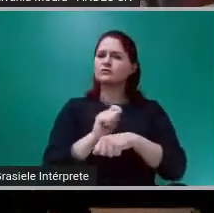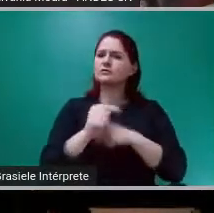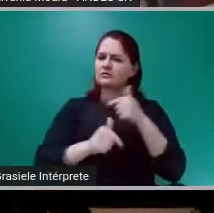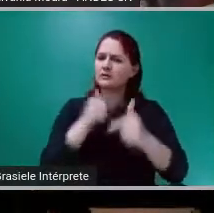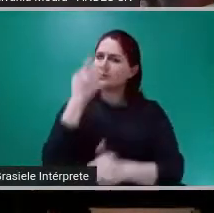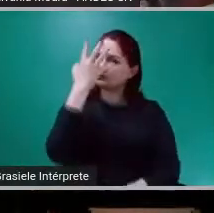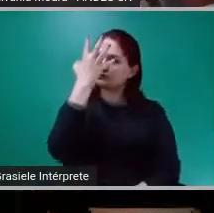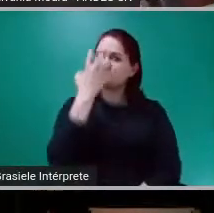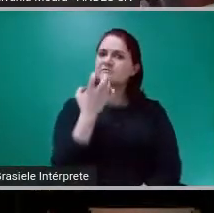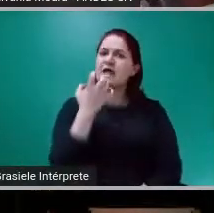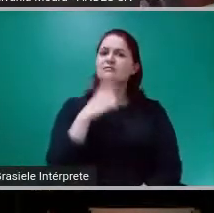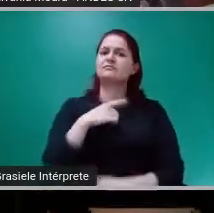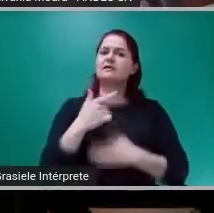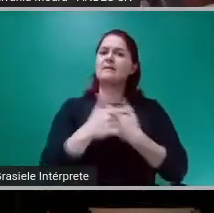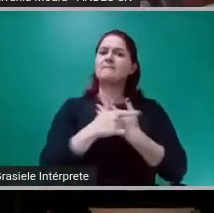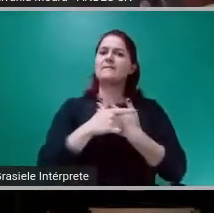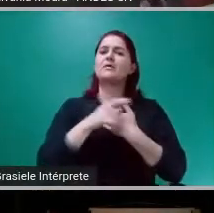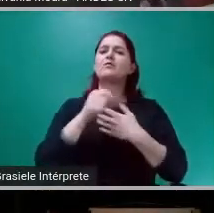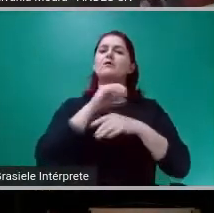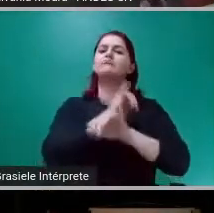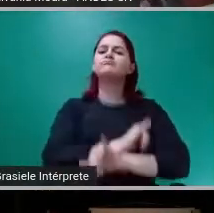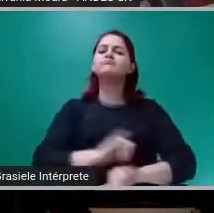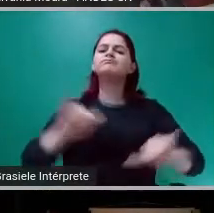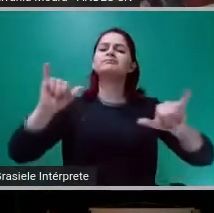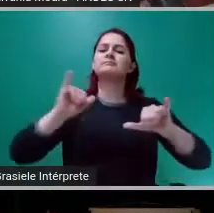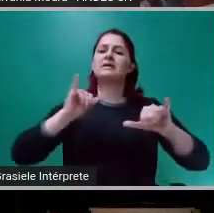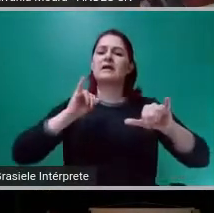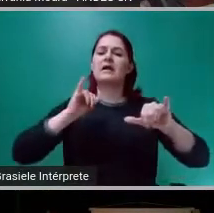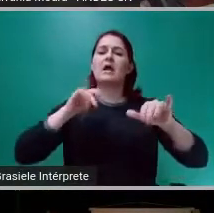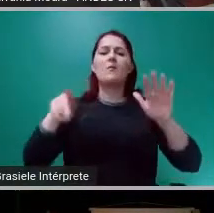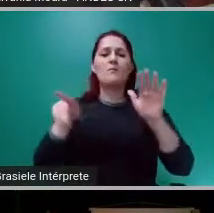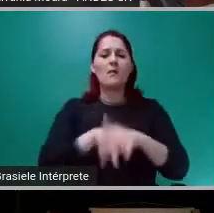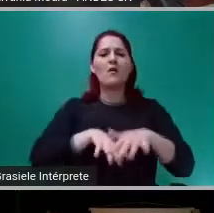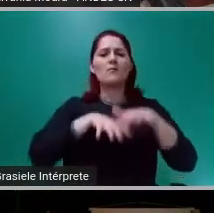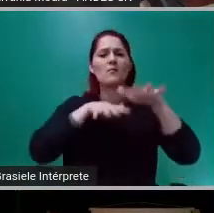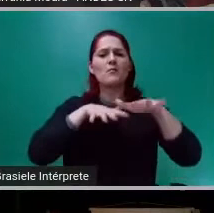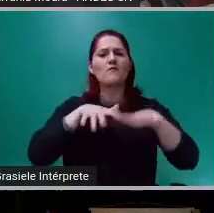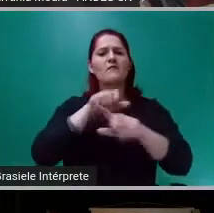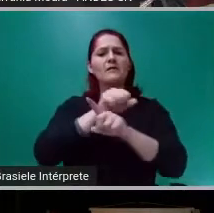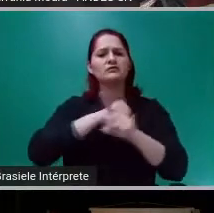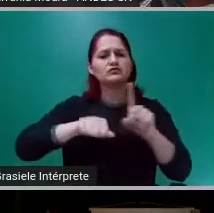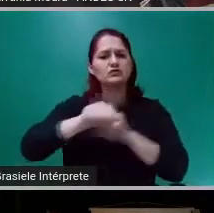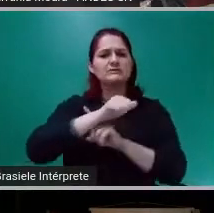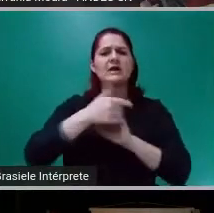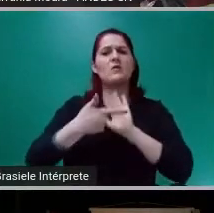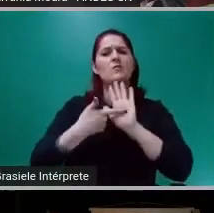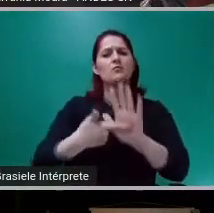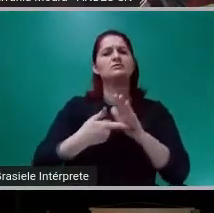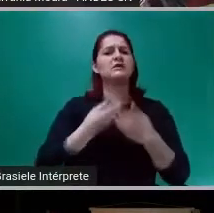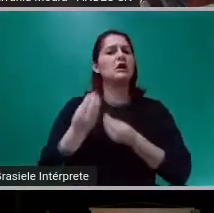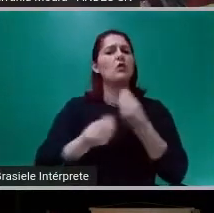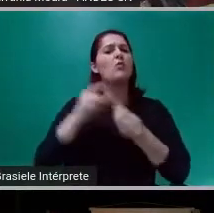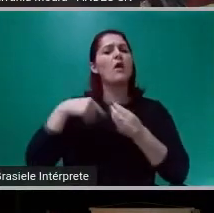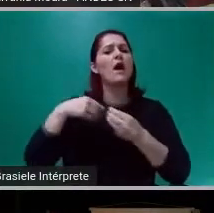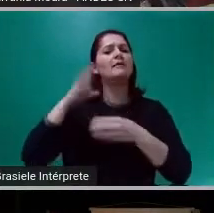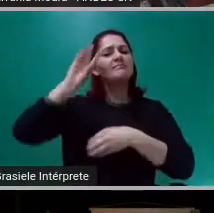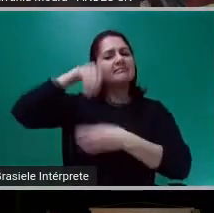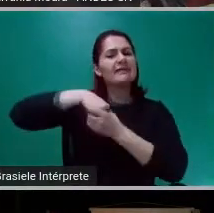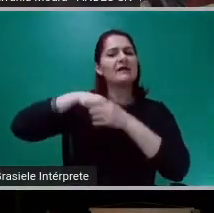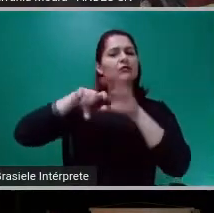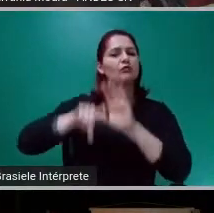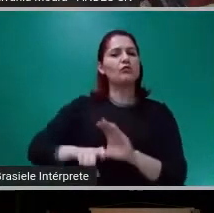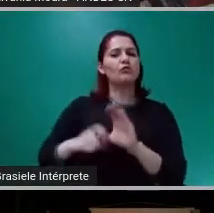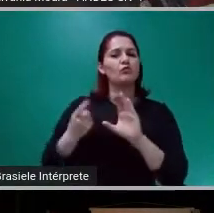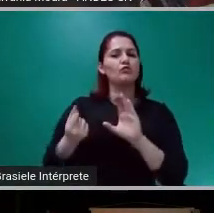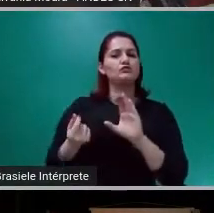informar os movimentos sociais, a cidadania, sobre o que se passa. E a ideia